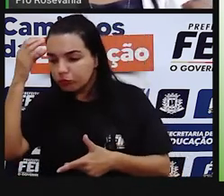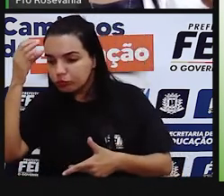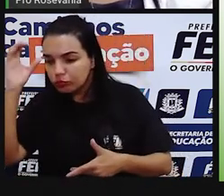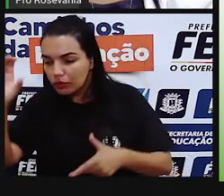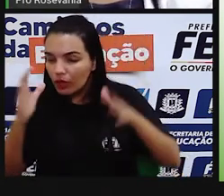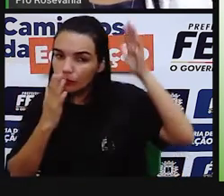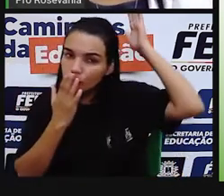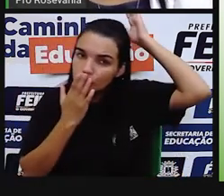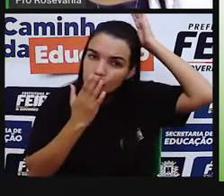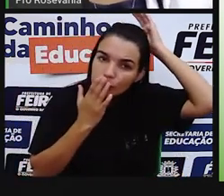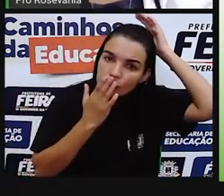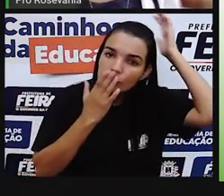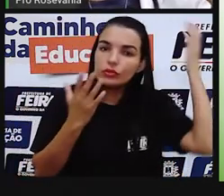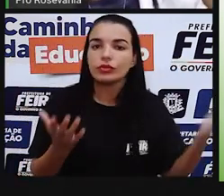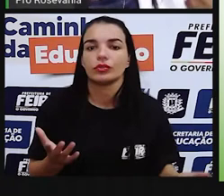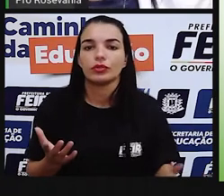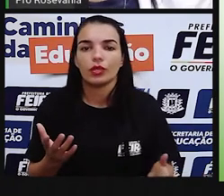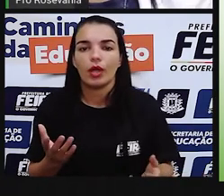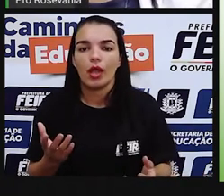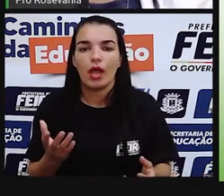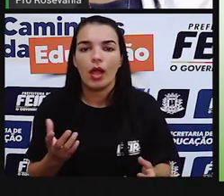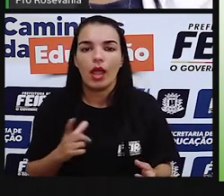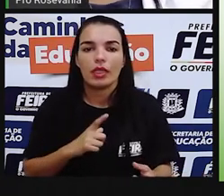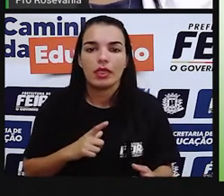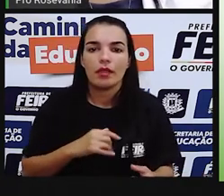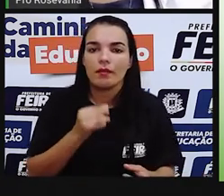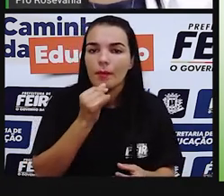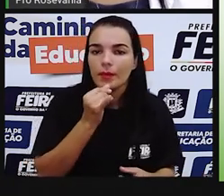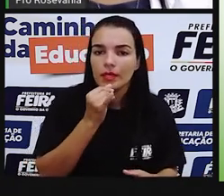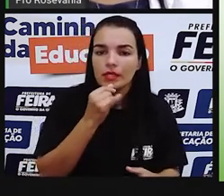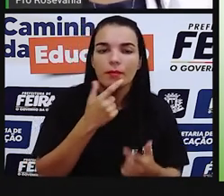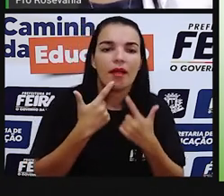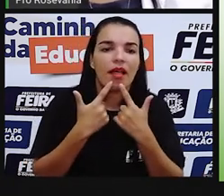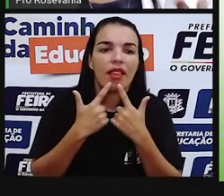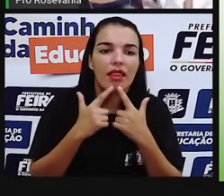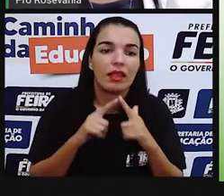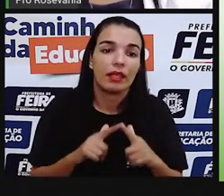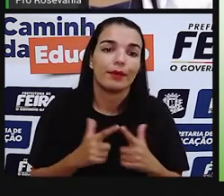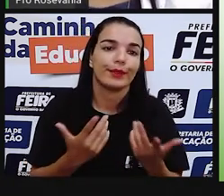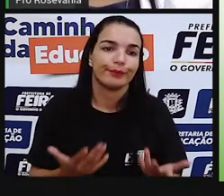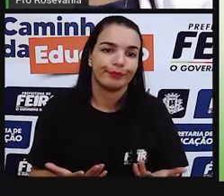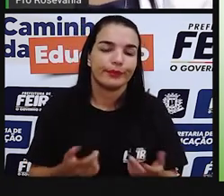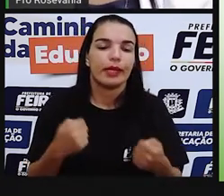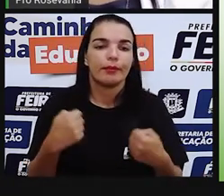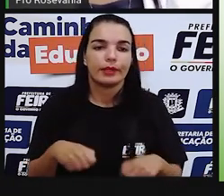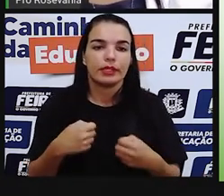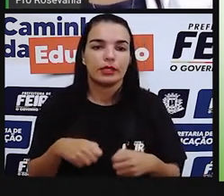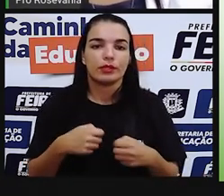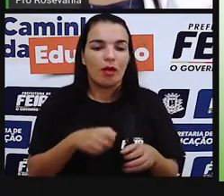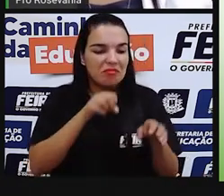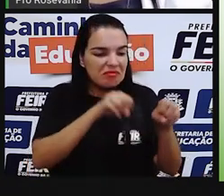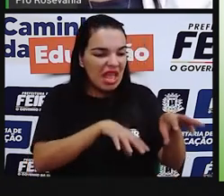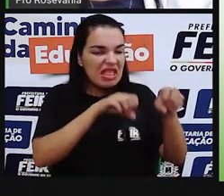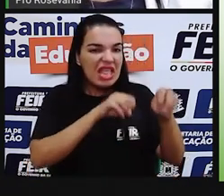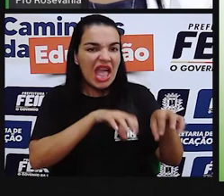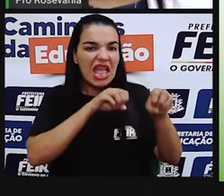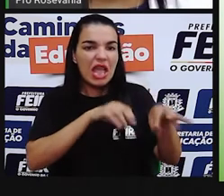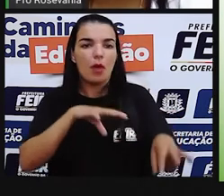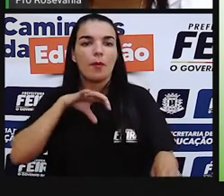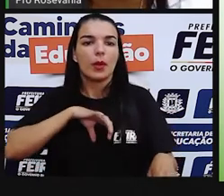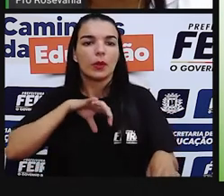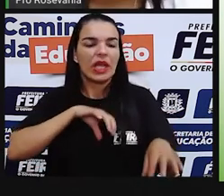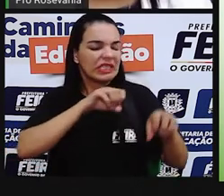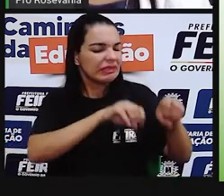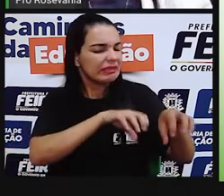registro da religião, que vem mudando. Aí, eu lembro, né? Da lua, que veio mudando. O comportamento deles também. A